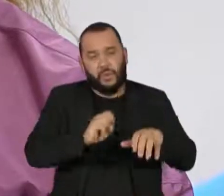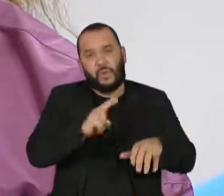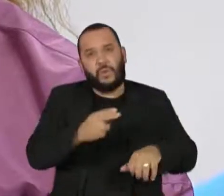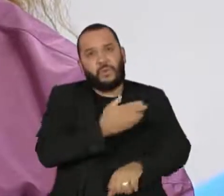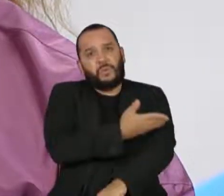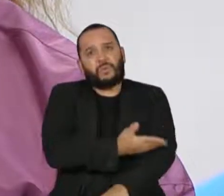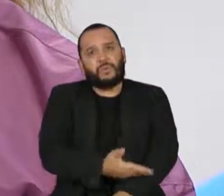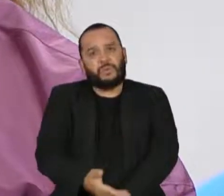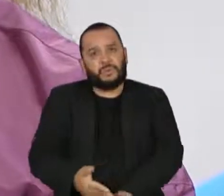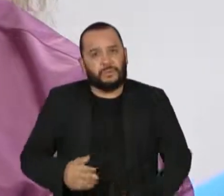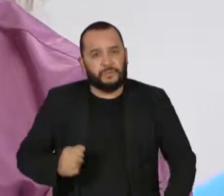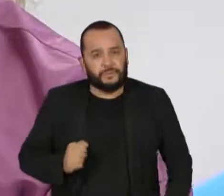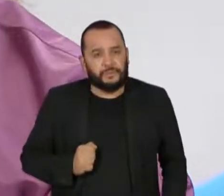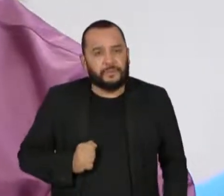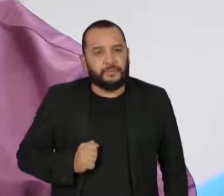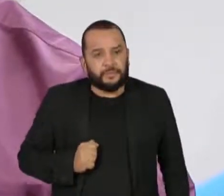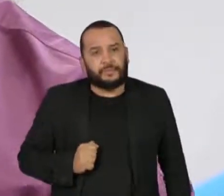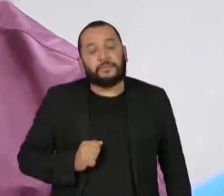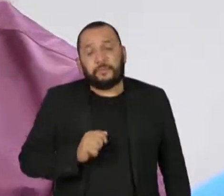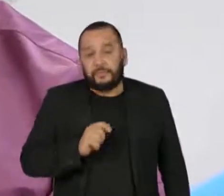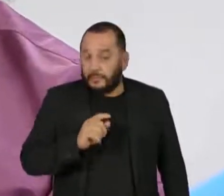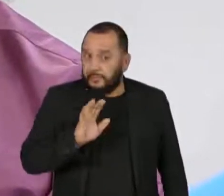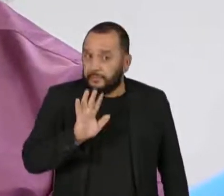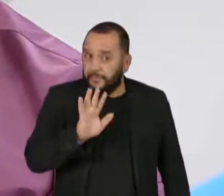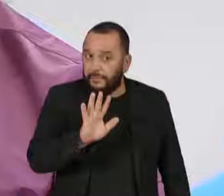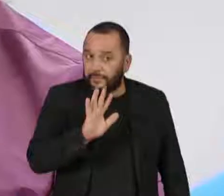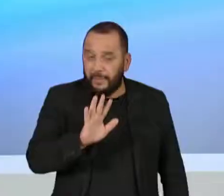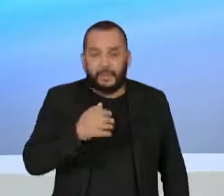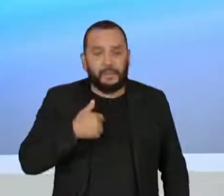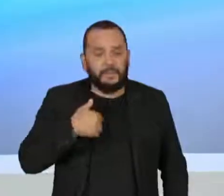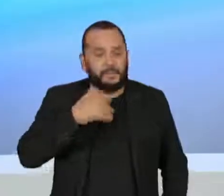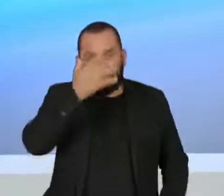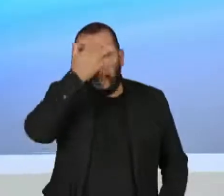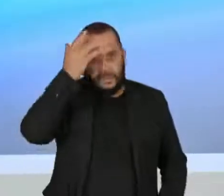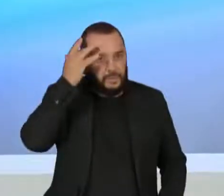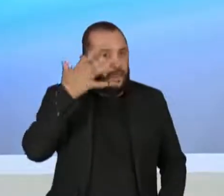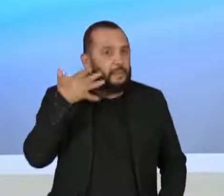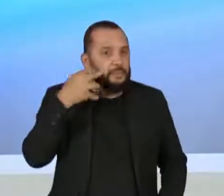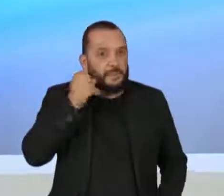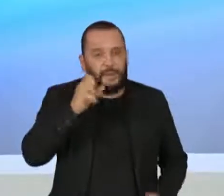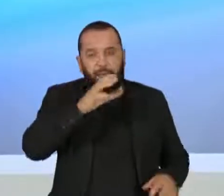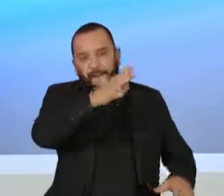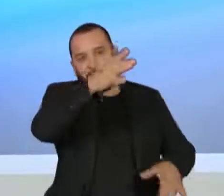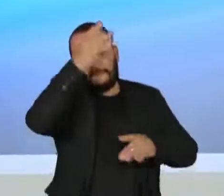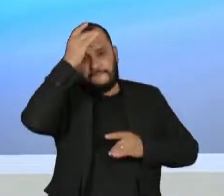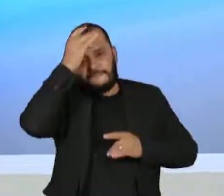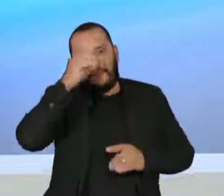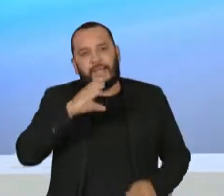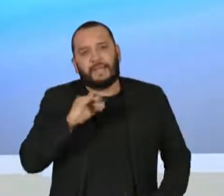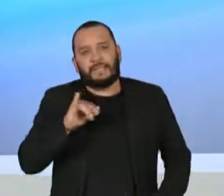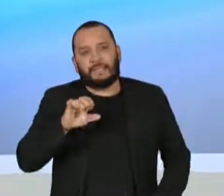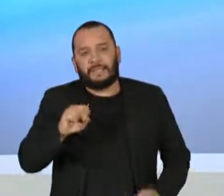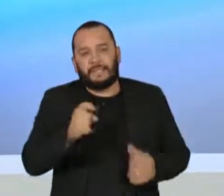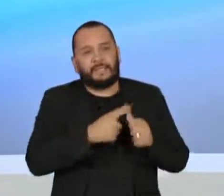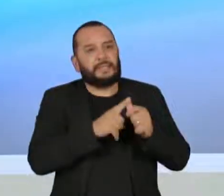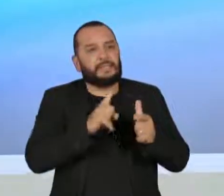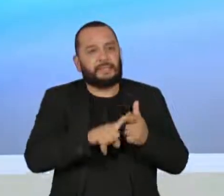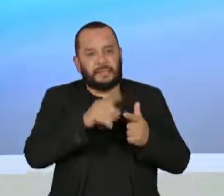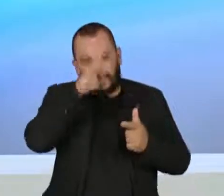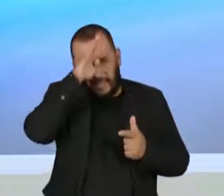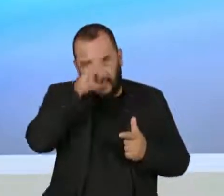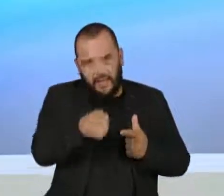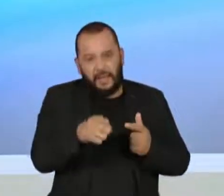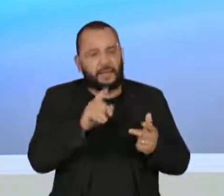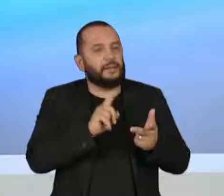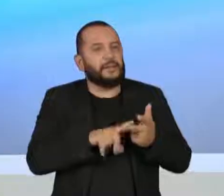mas isso é apropriado pela narrativa branca, cisgênera, heterossexual e normativa